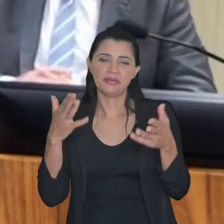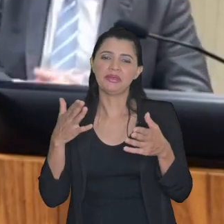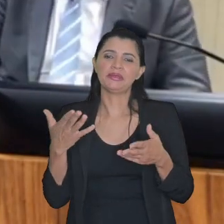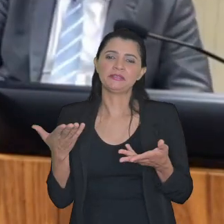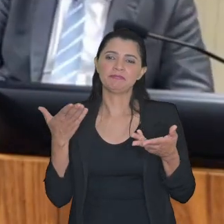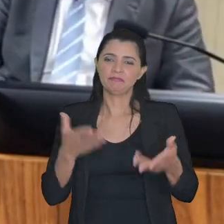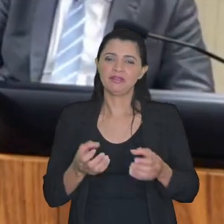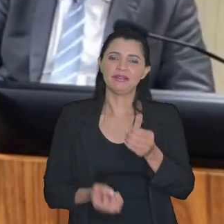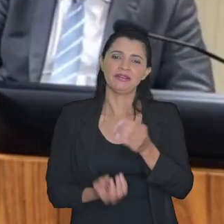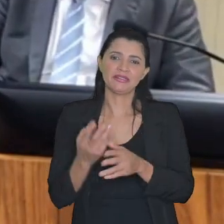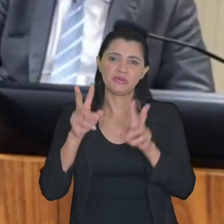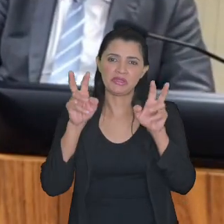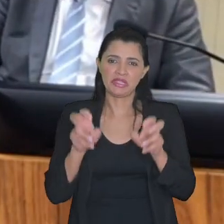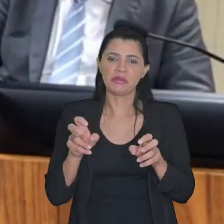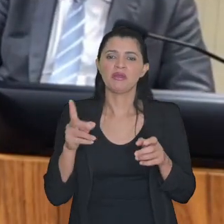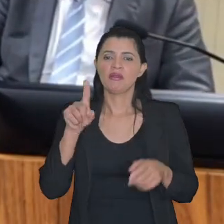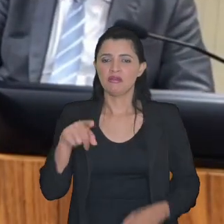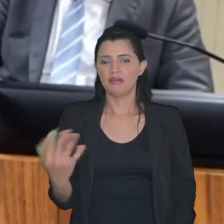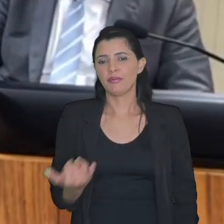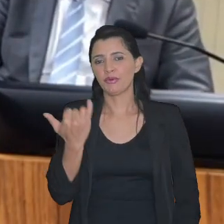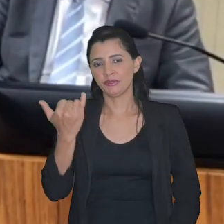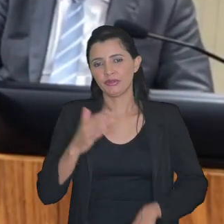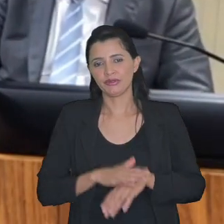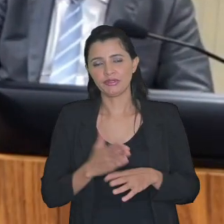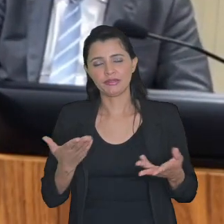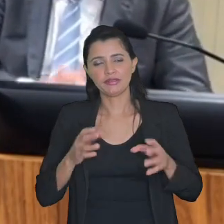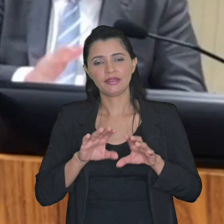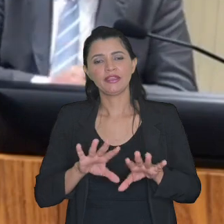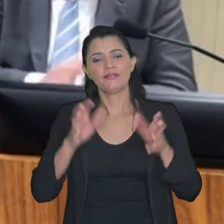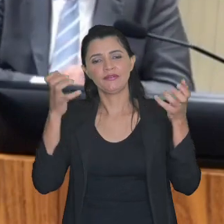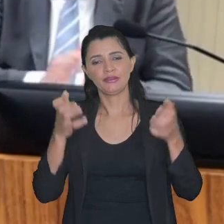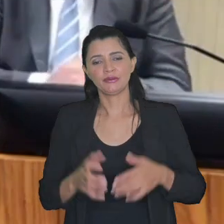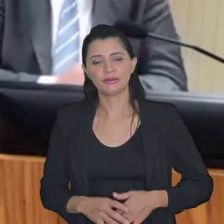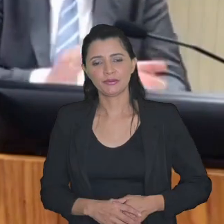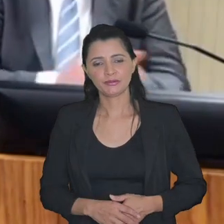alocação desse tema que é tão importante para nós nesse evento